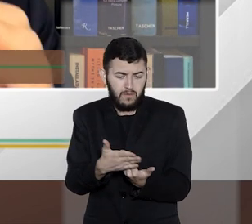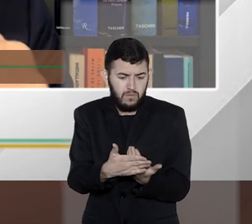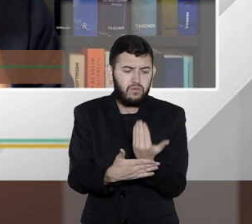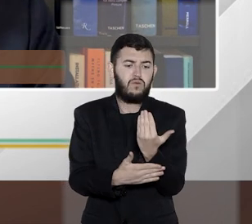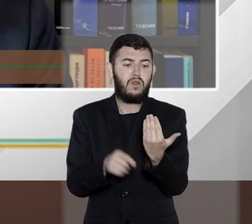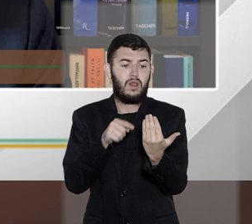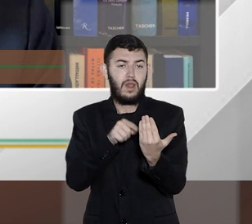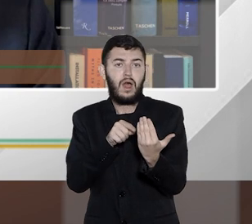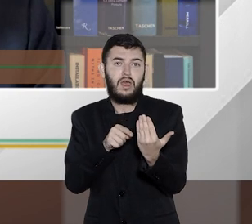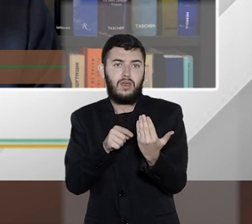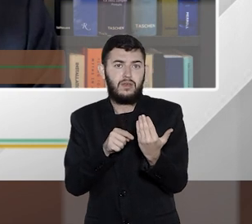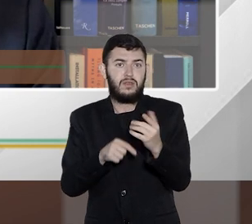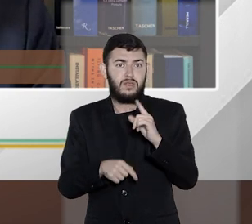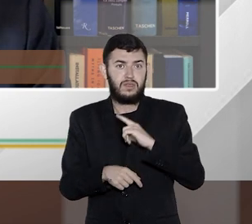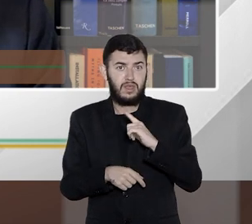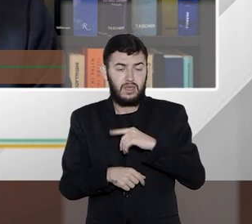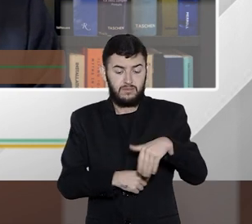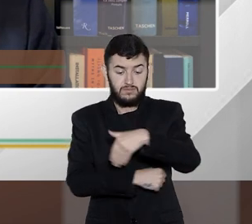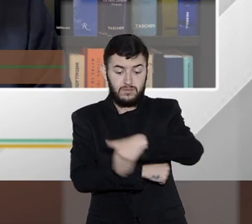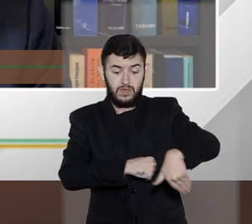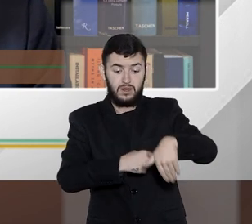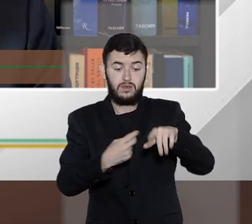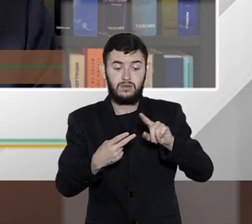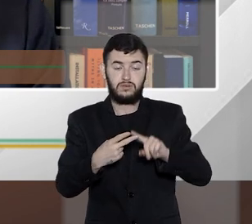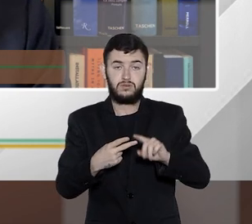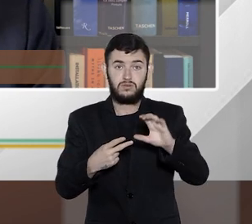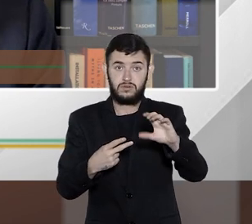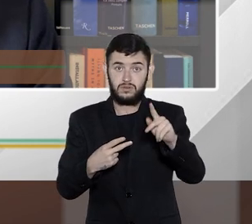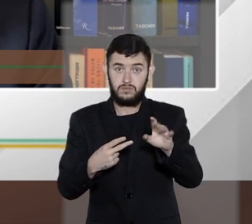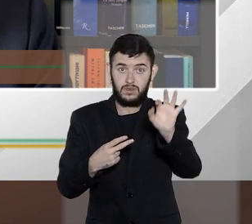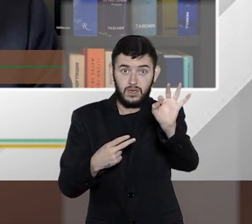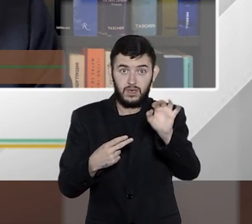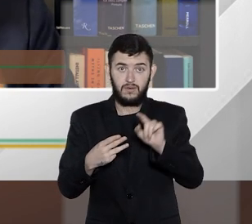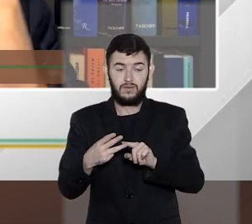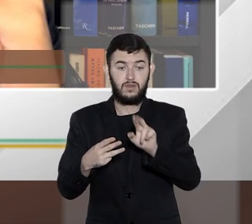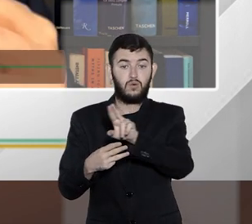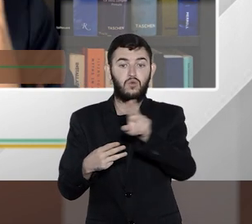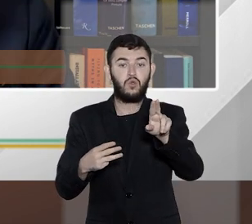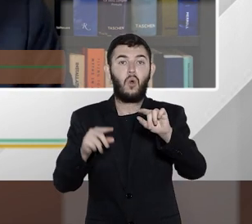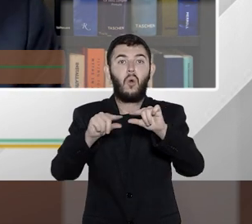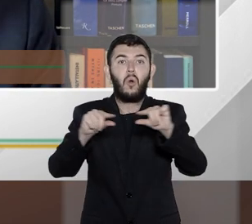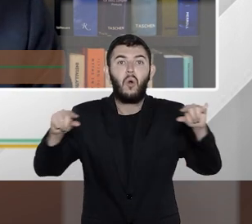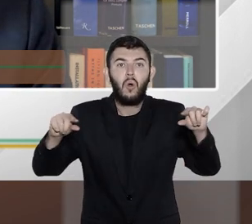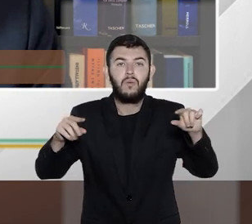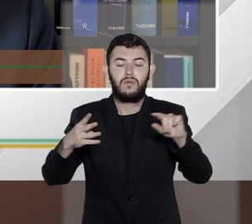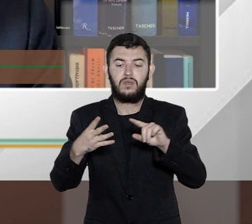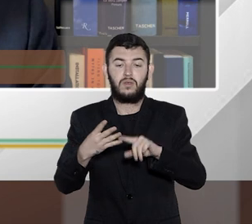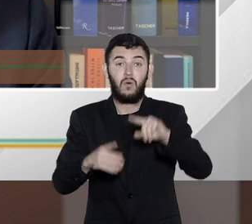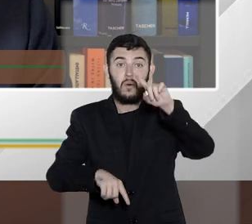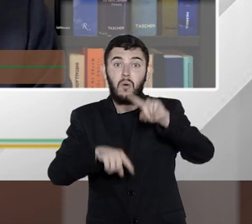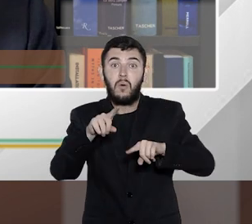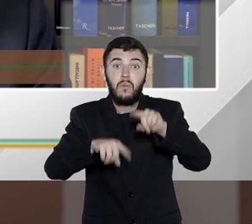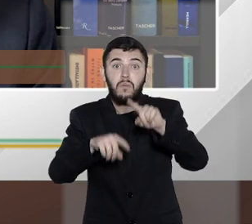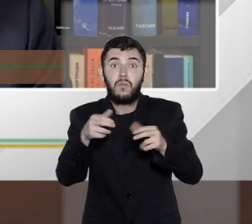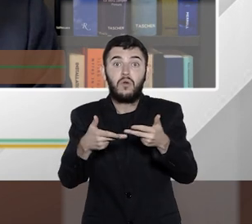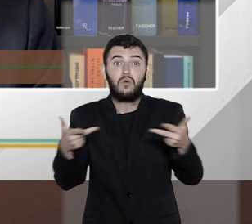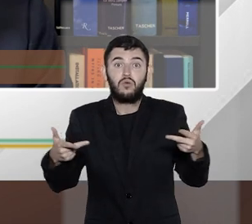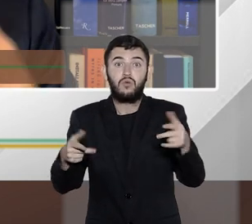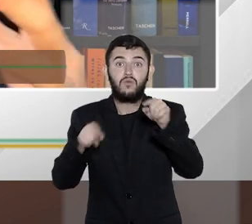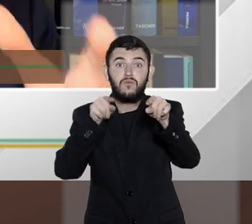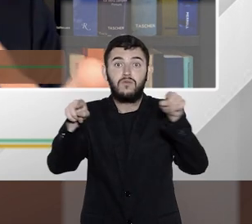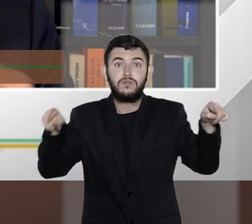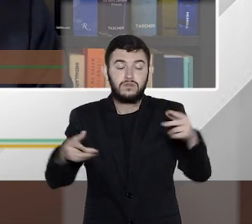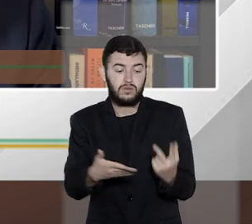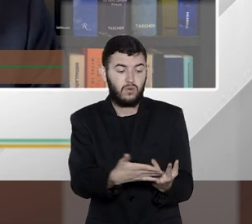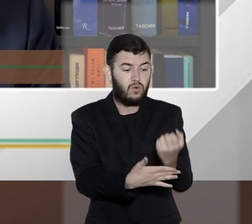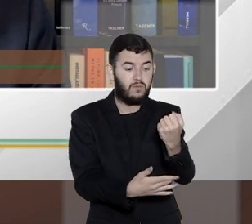o seu endereço, tem o seu CPF, tem o seu nome, tem o produto que você comprou, tem o número, por exemplo, da classificação